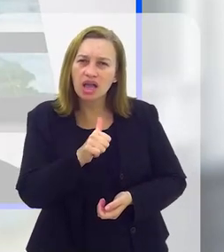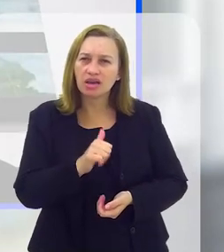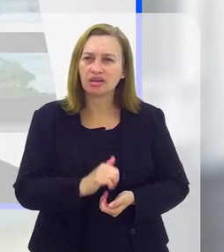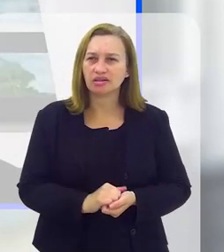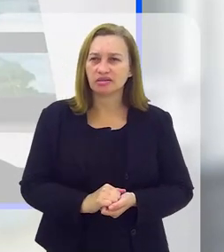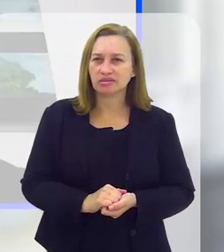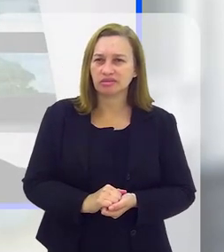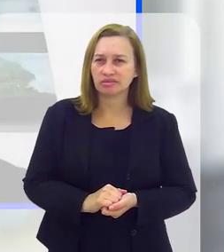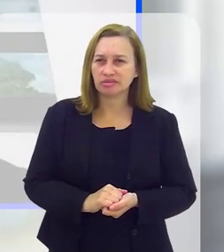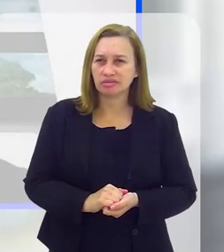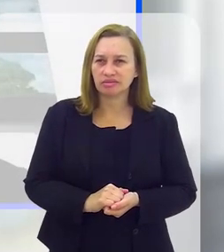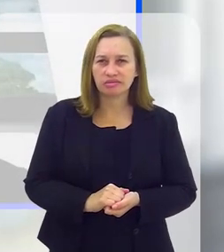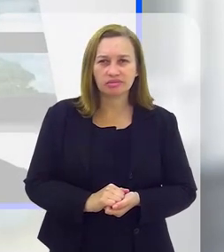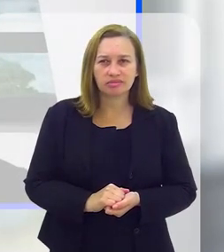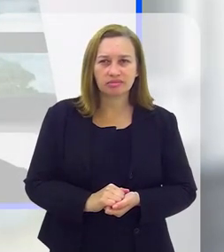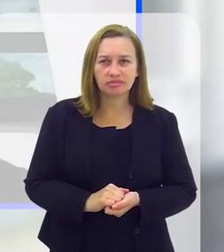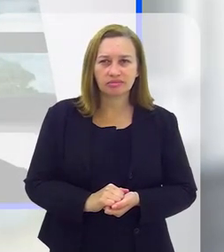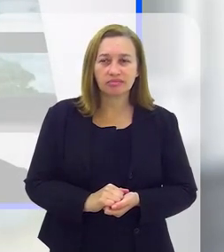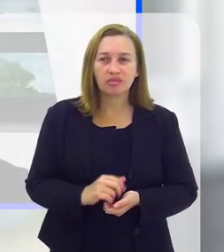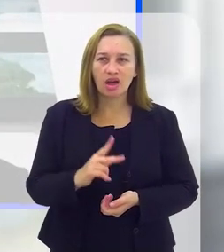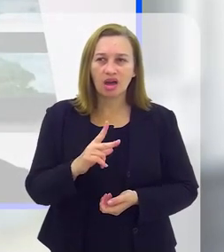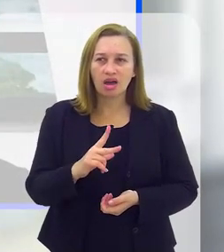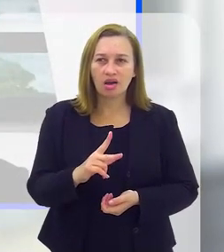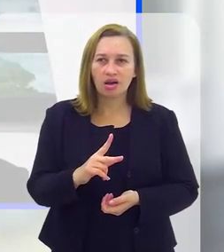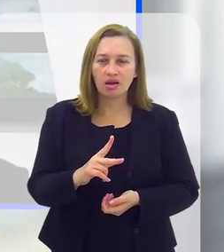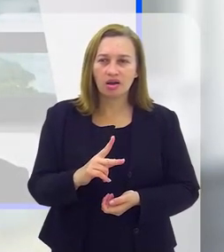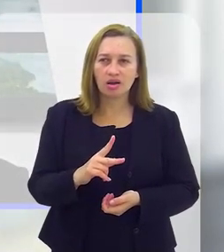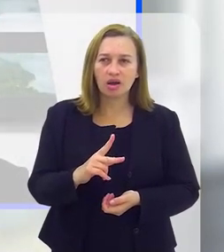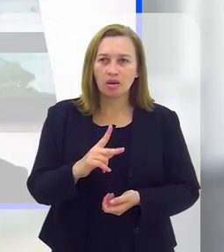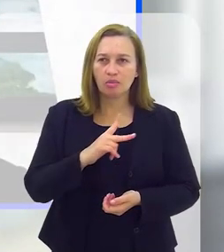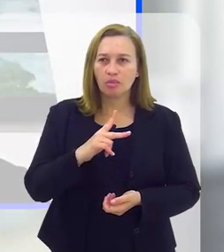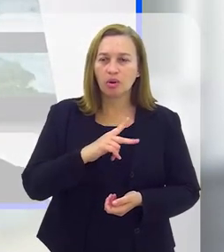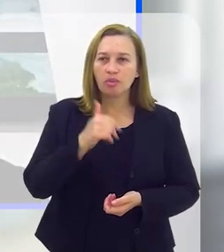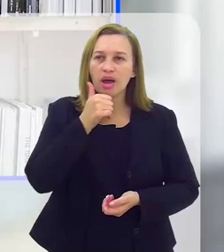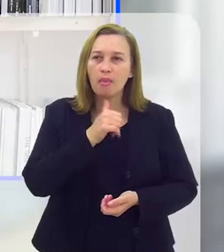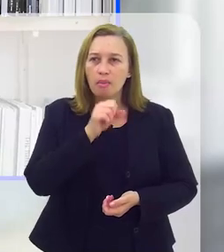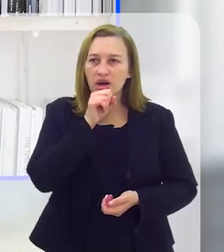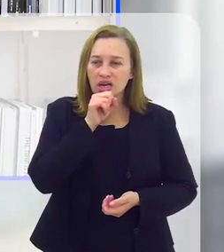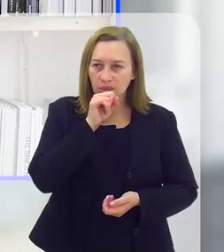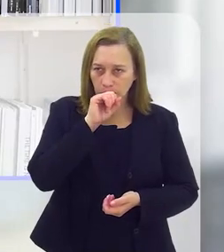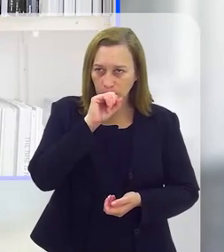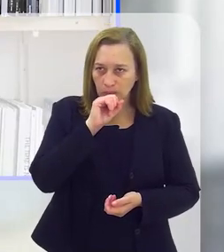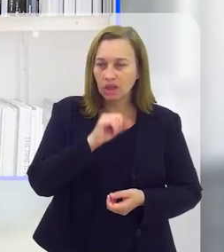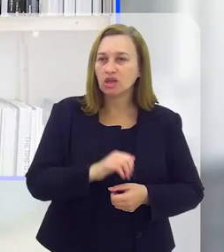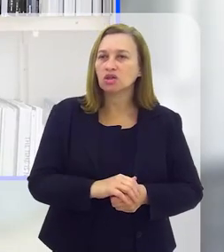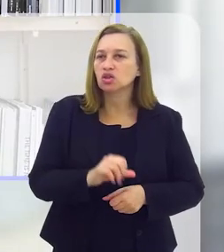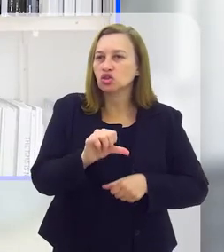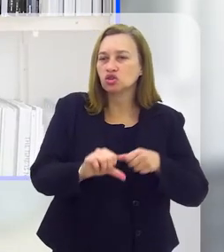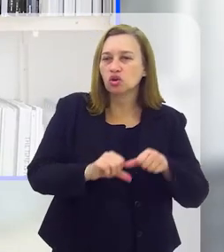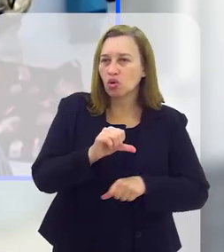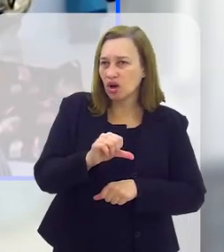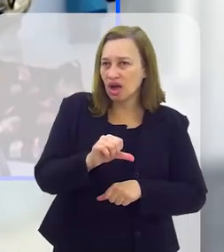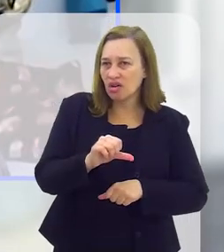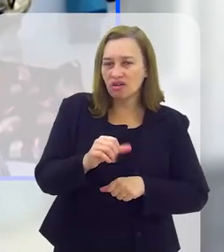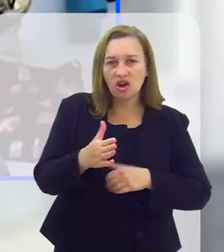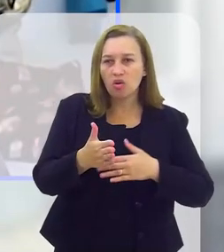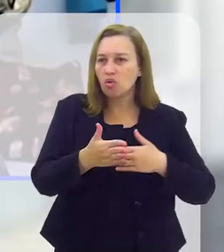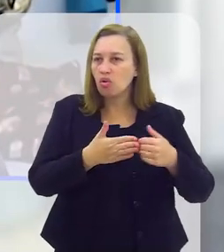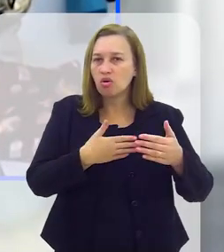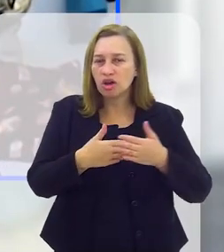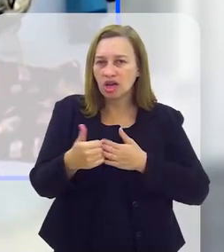por uma mulher que ele, a própria mãe, e que trocava qualquer